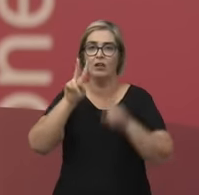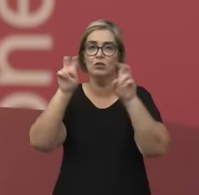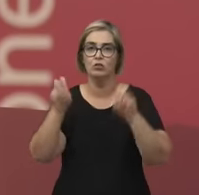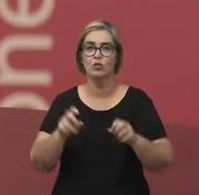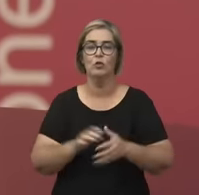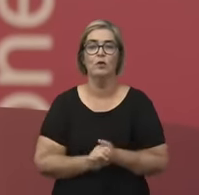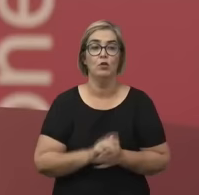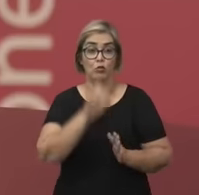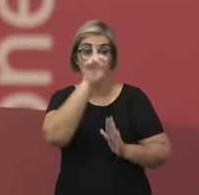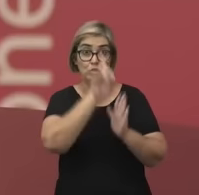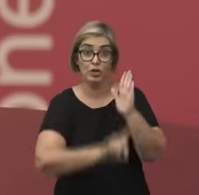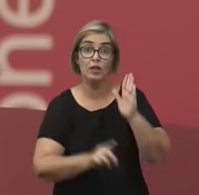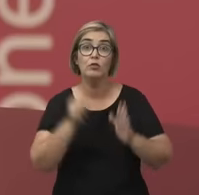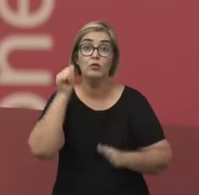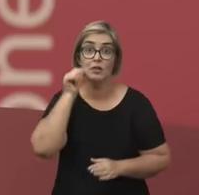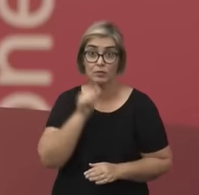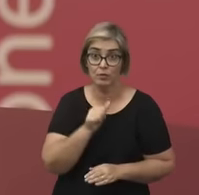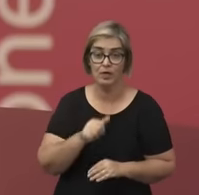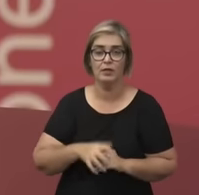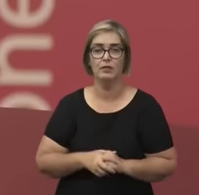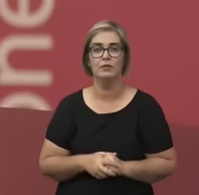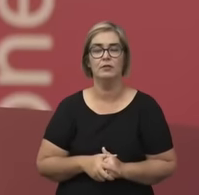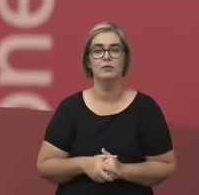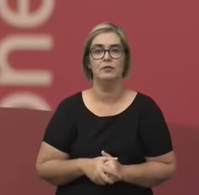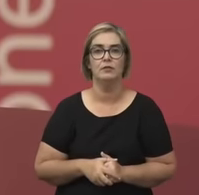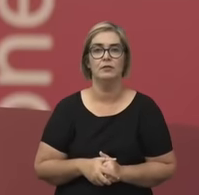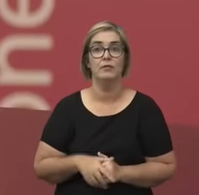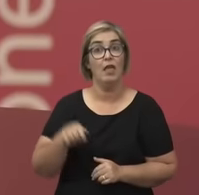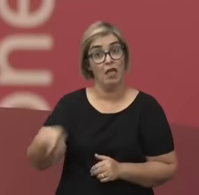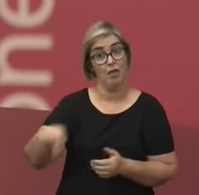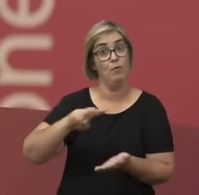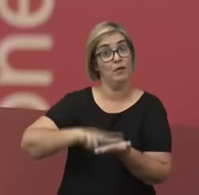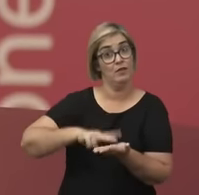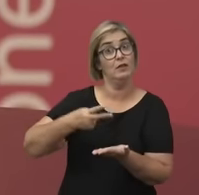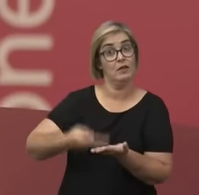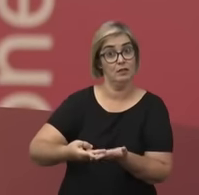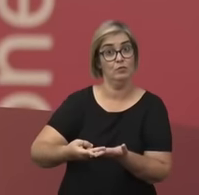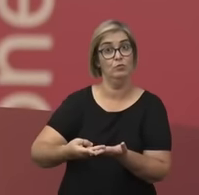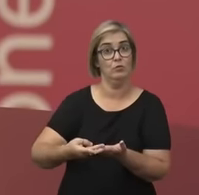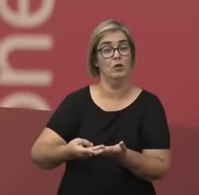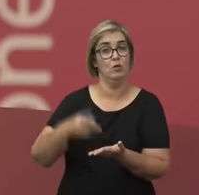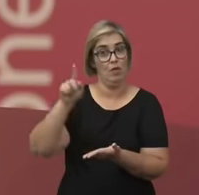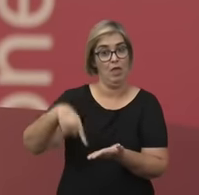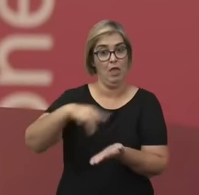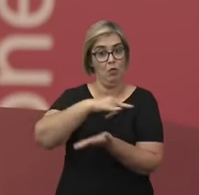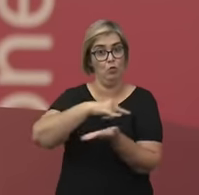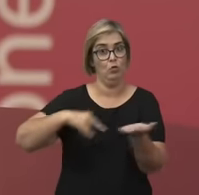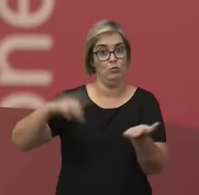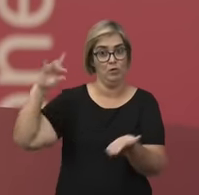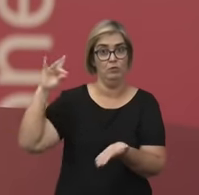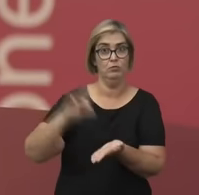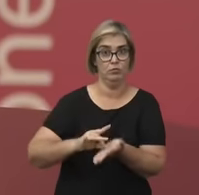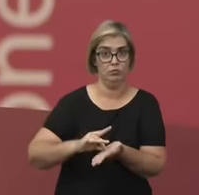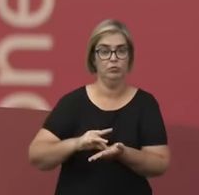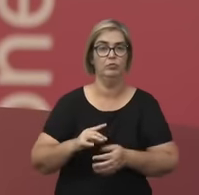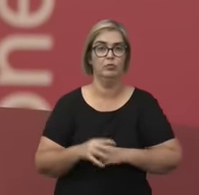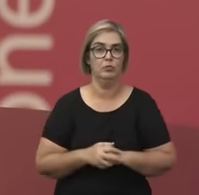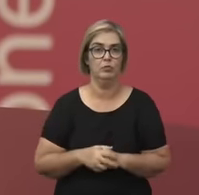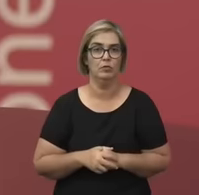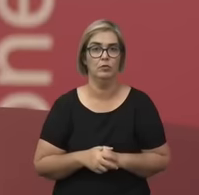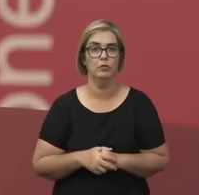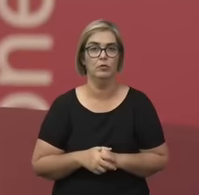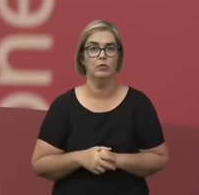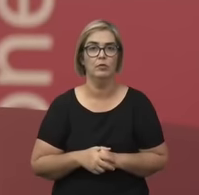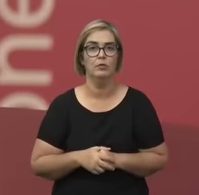uma tradução, mas que é considerado como um documento, principalmente a dedicatória de direitos, é